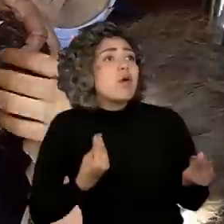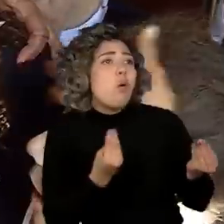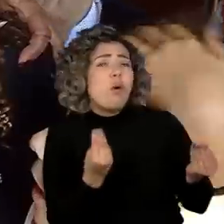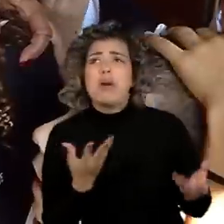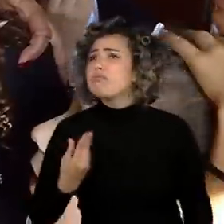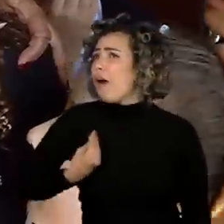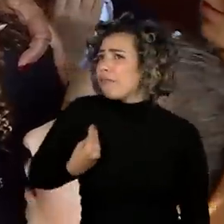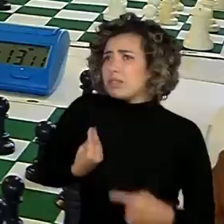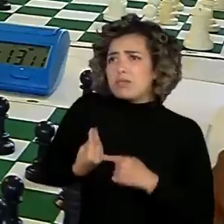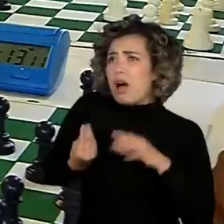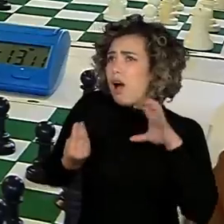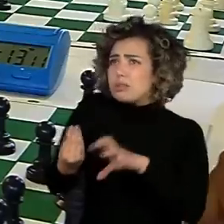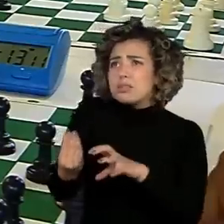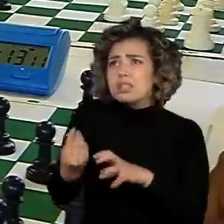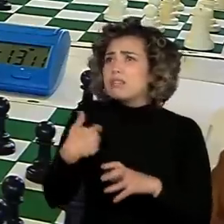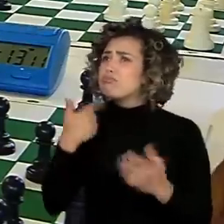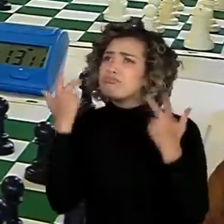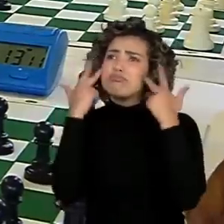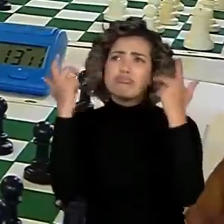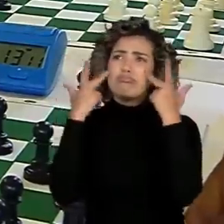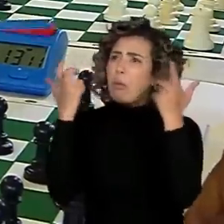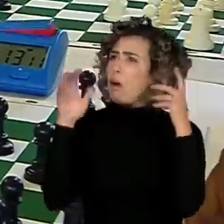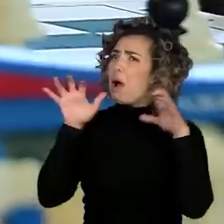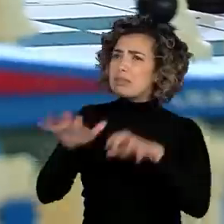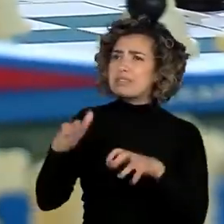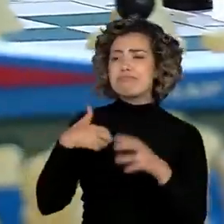gente perde, ganha, fica triste, fica feliz.